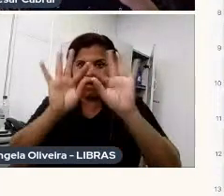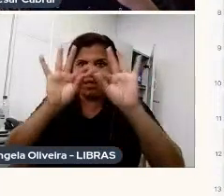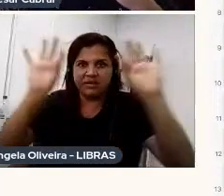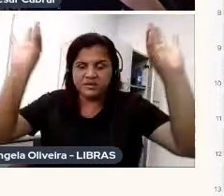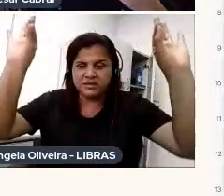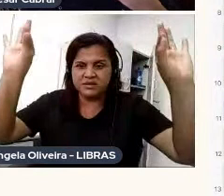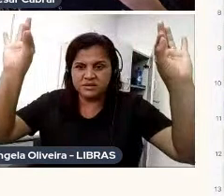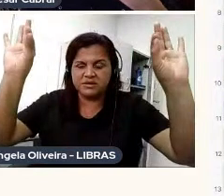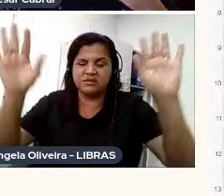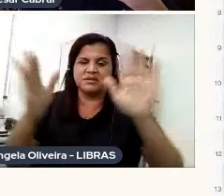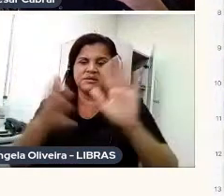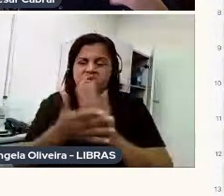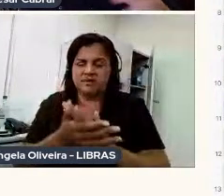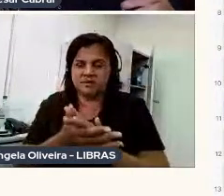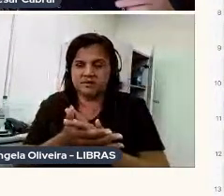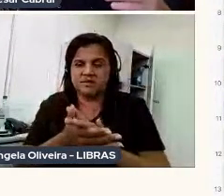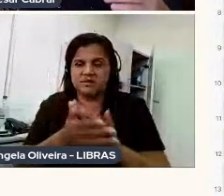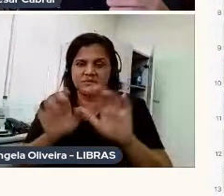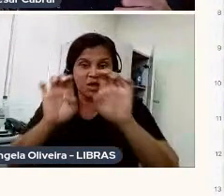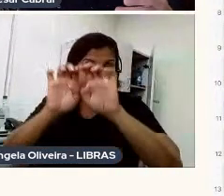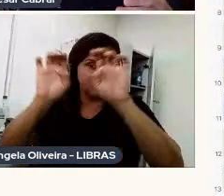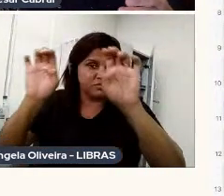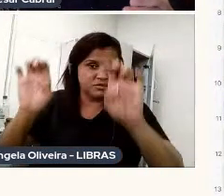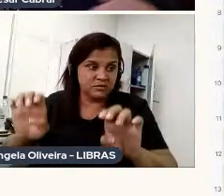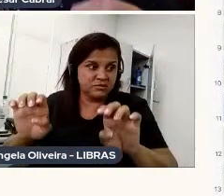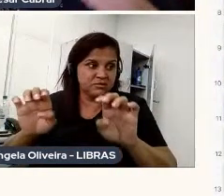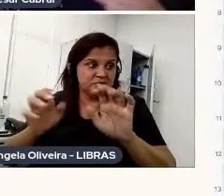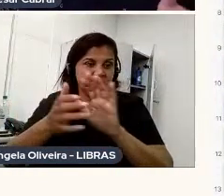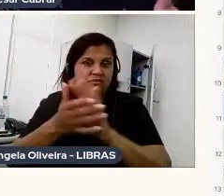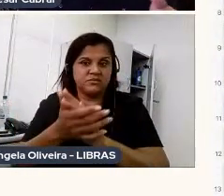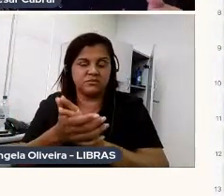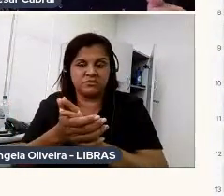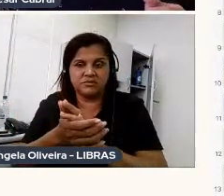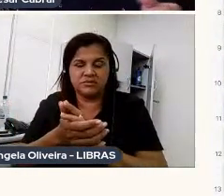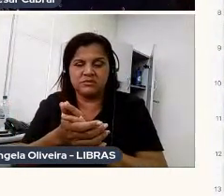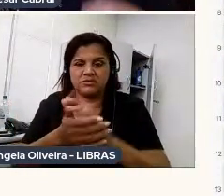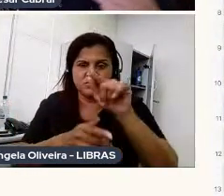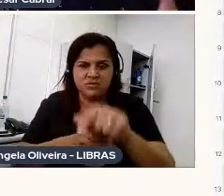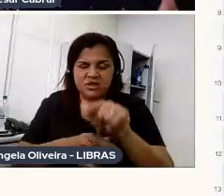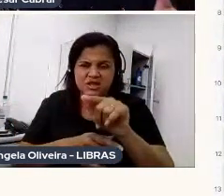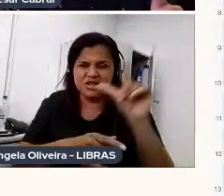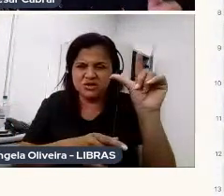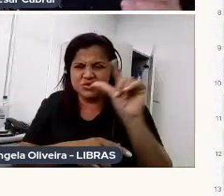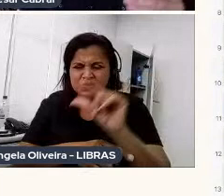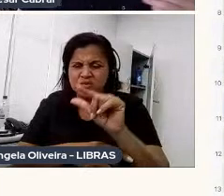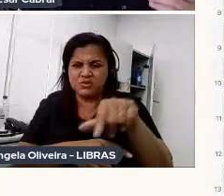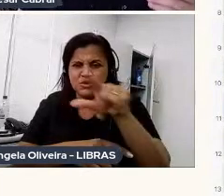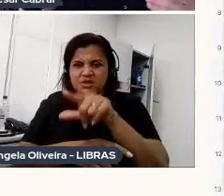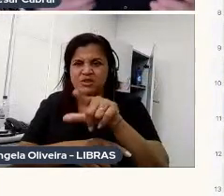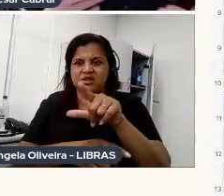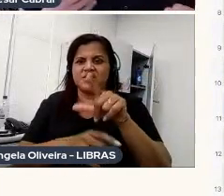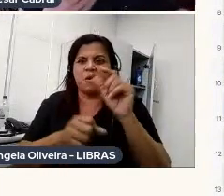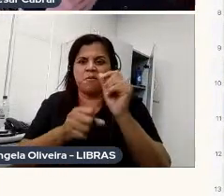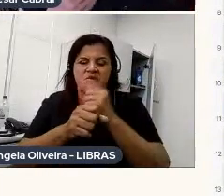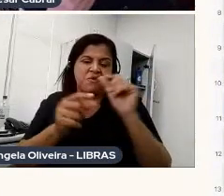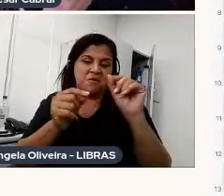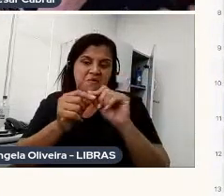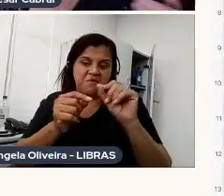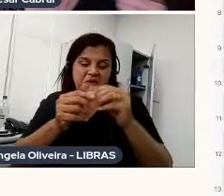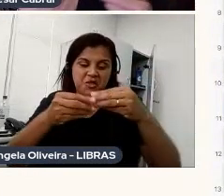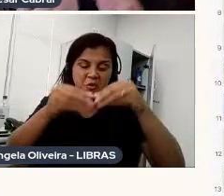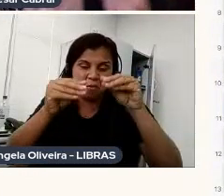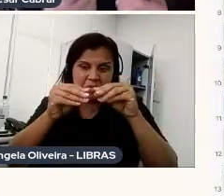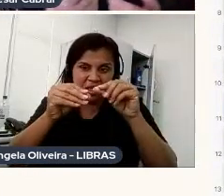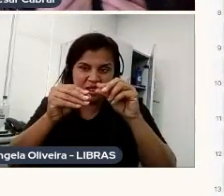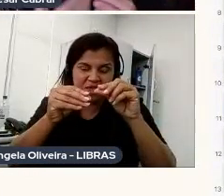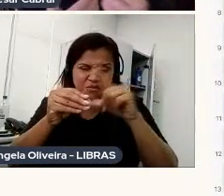metálica que tá, tá suportando o boneco, nesse curtinha, a gente não tinha uma pós-produção, era feita em película, então tinha essa coisa de